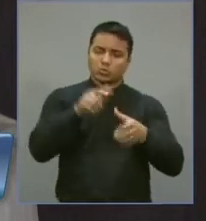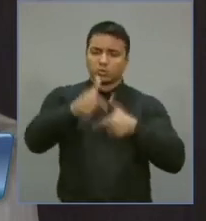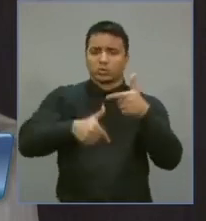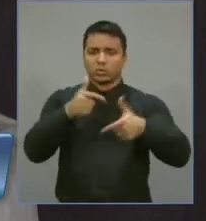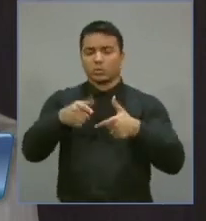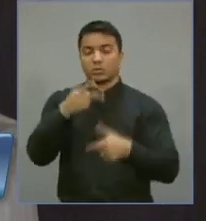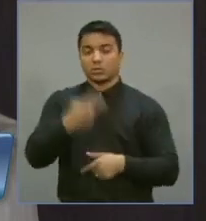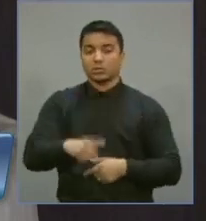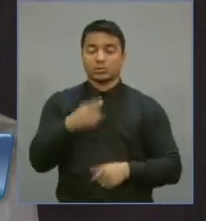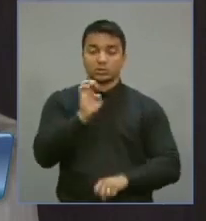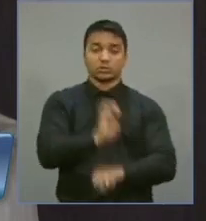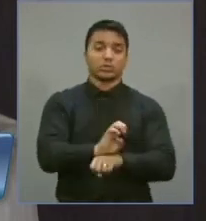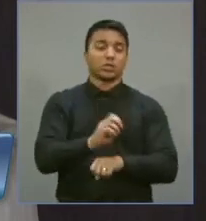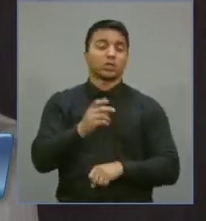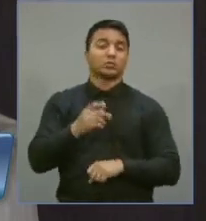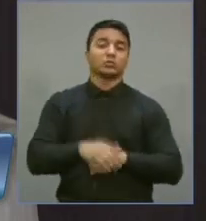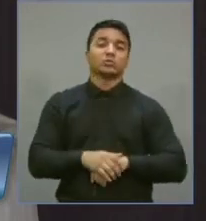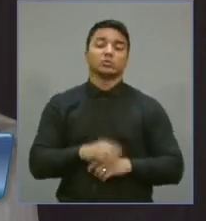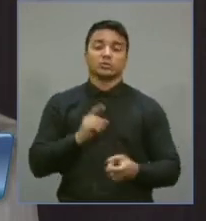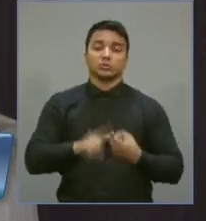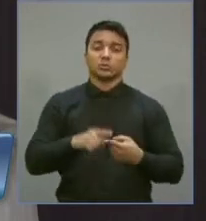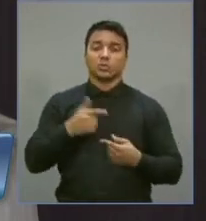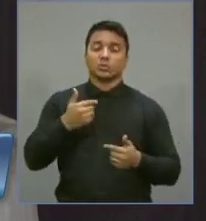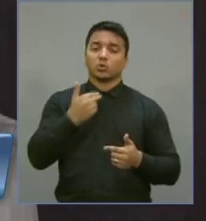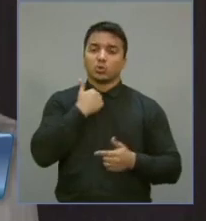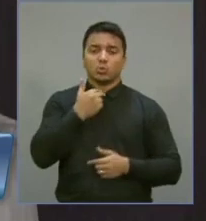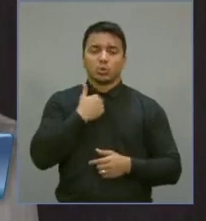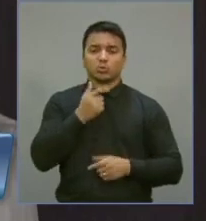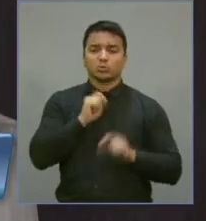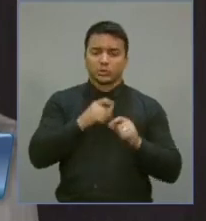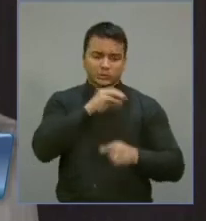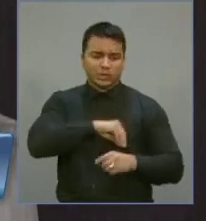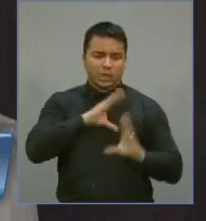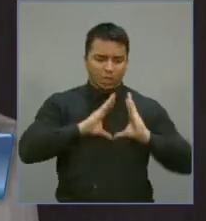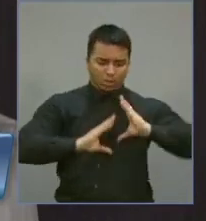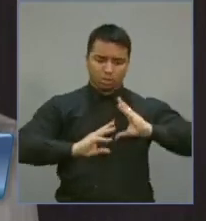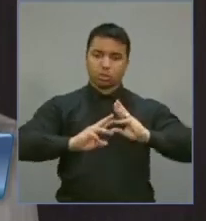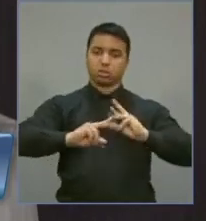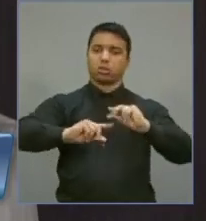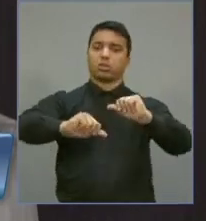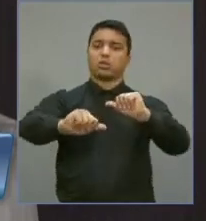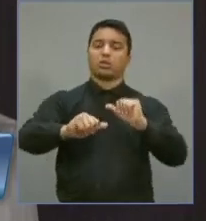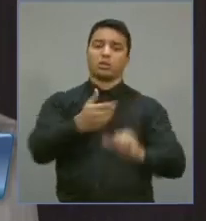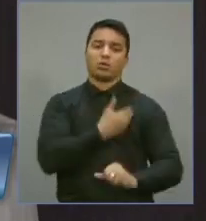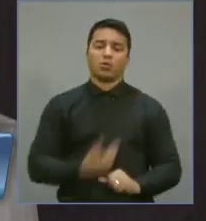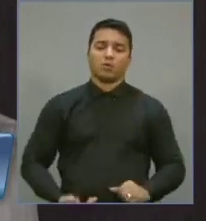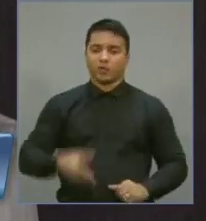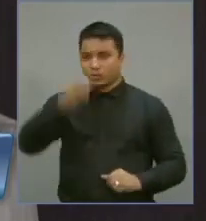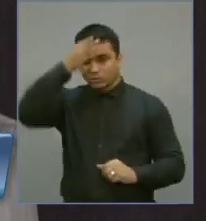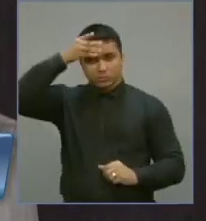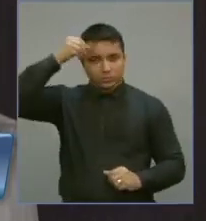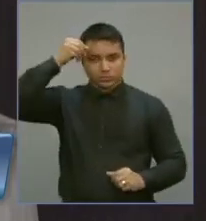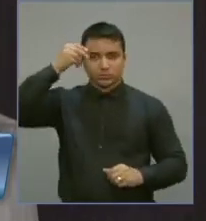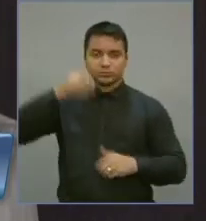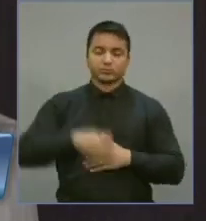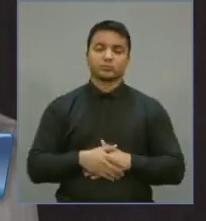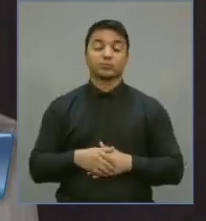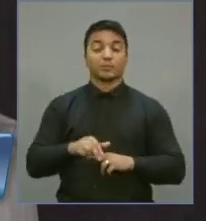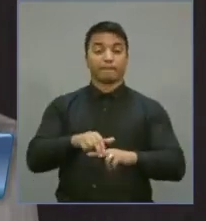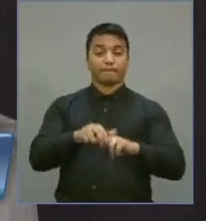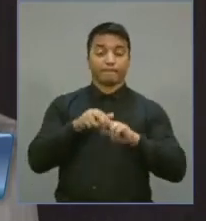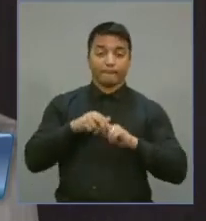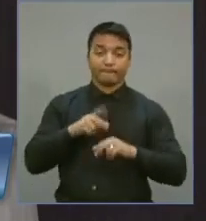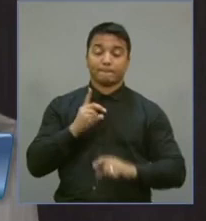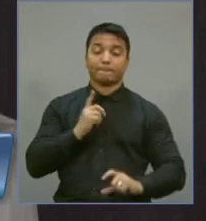do serviço público estadual, que não podem ver os seus salários aviltados pelo governo Camilo Santana. O tanto